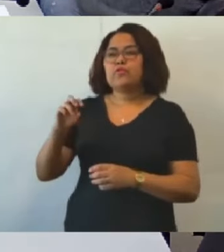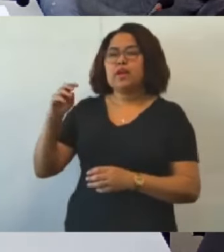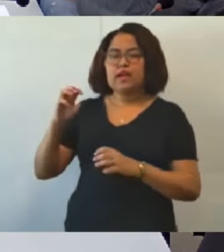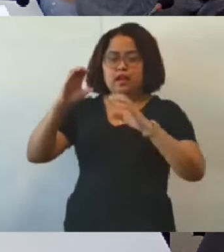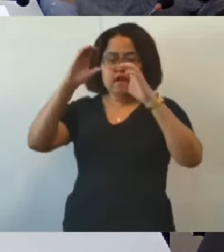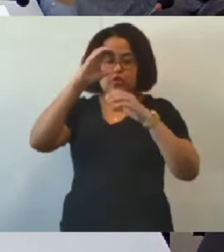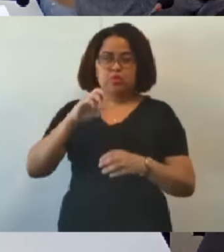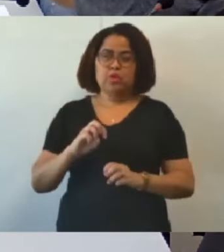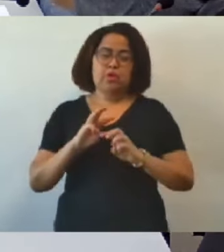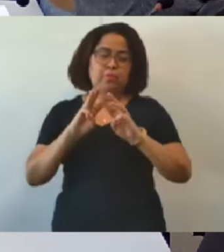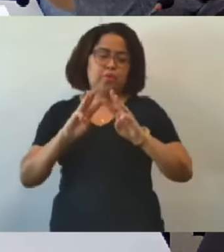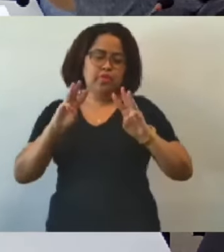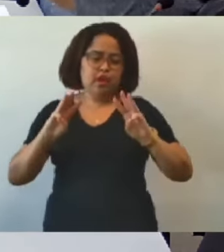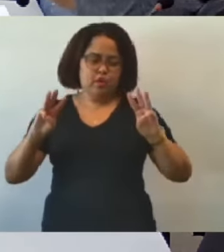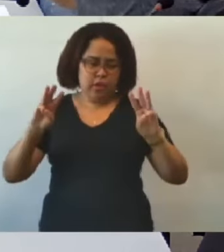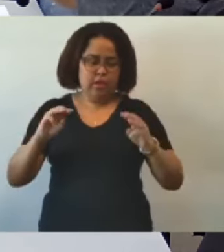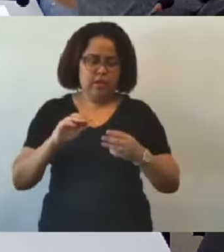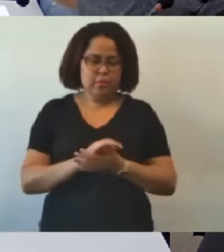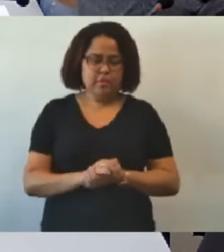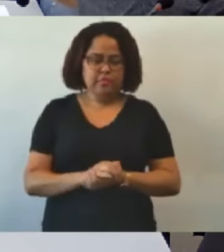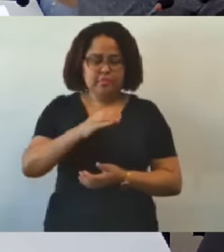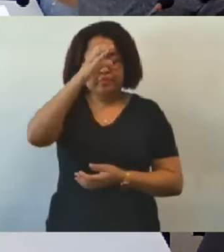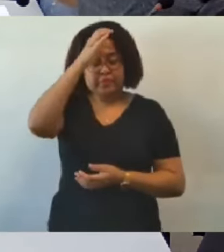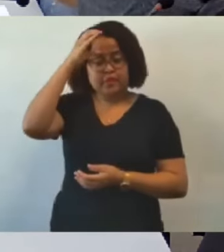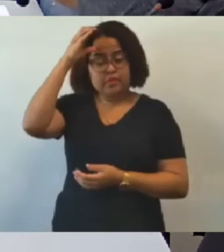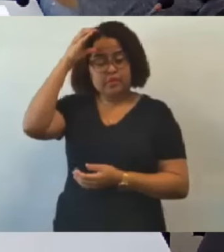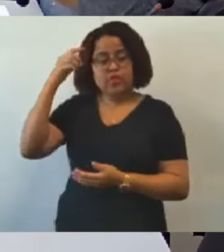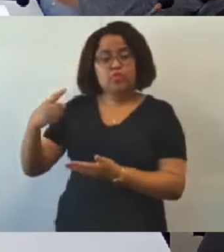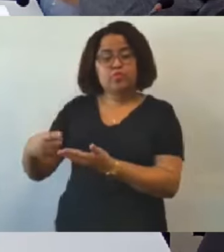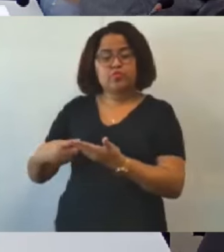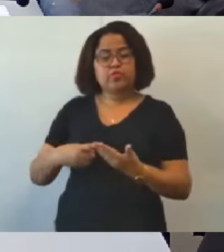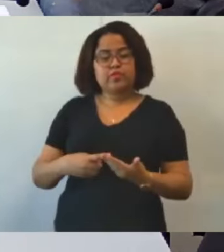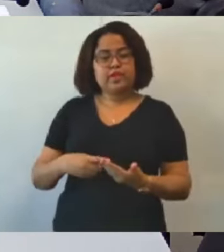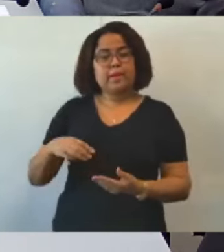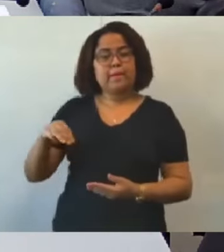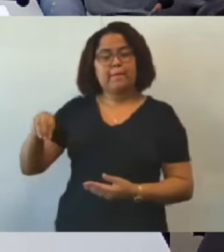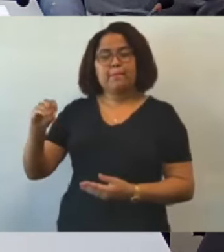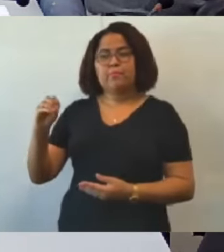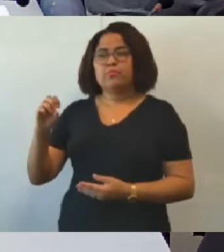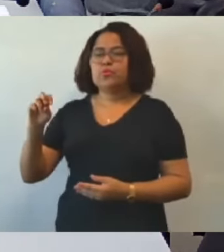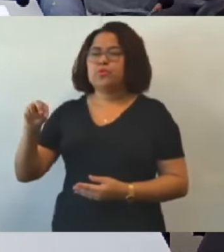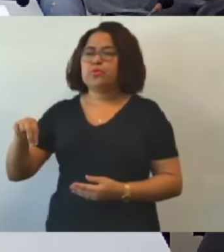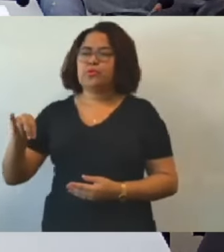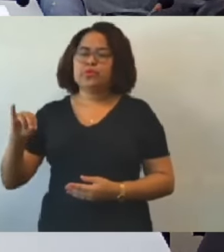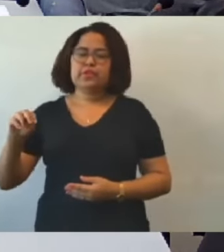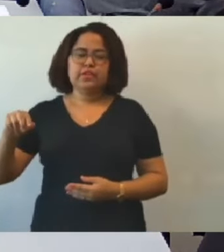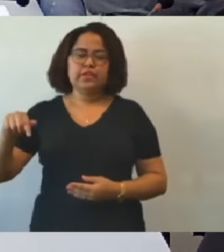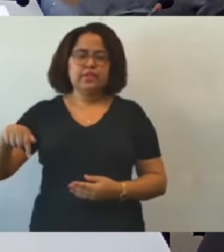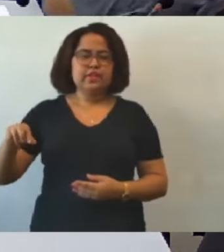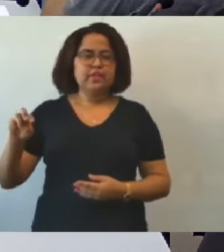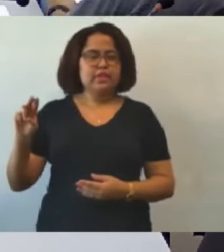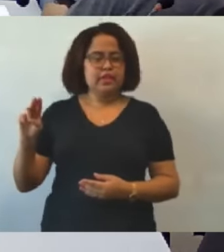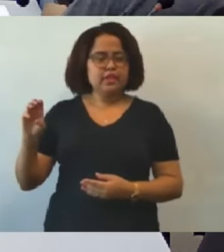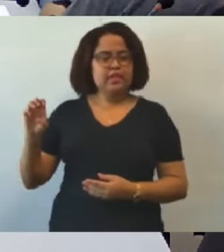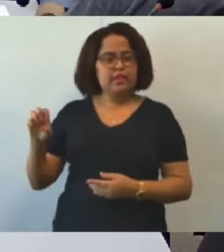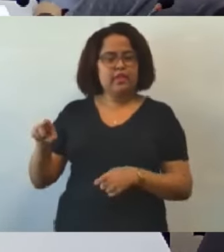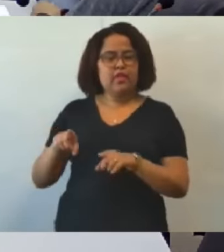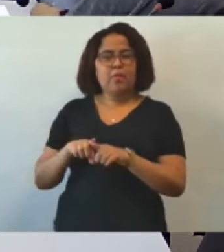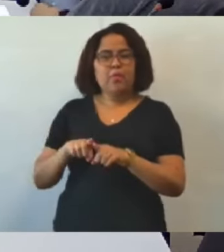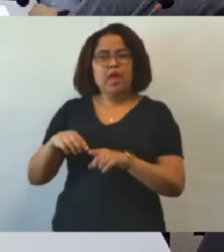Hoje nós temos aqui duas convidadas, que é a Monique e a Mariane. São duas adolescentes que vieram aqui participar